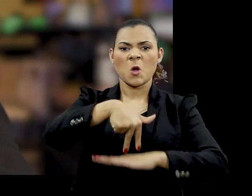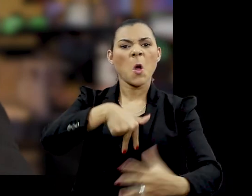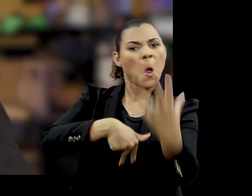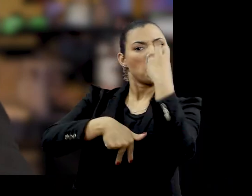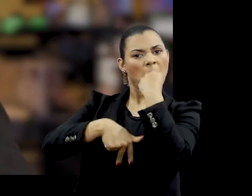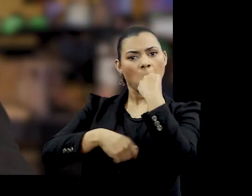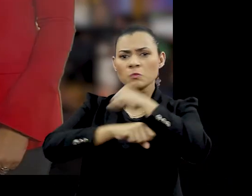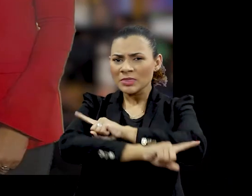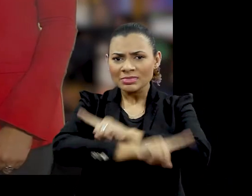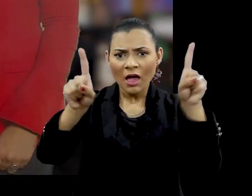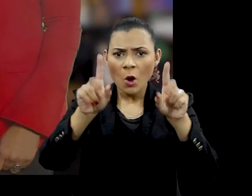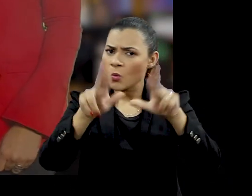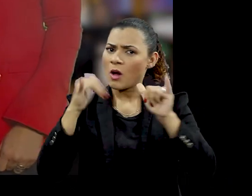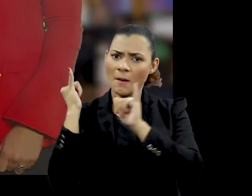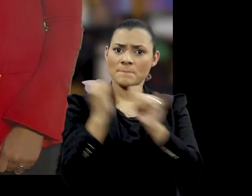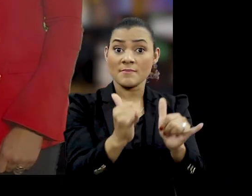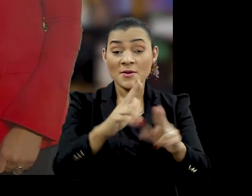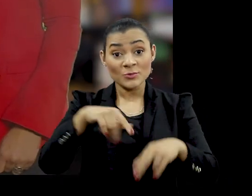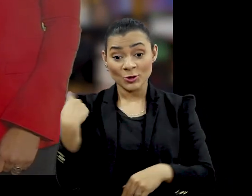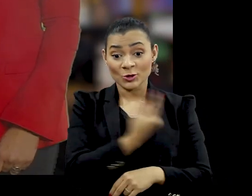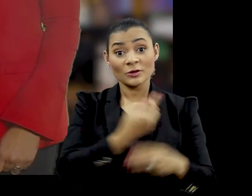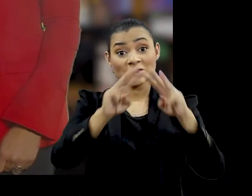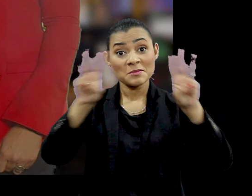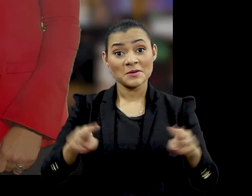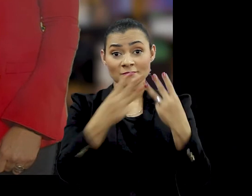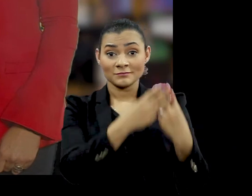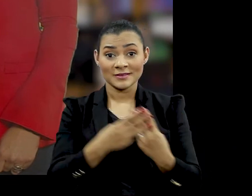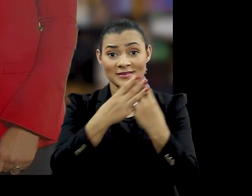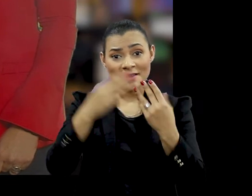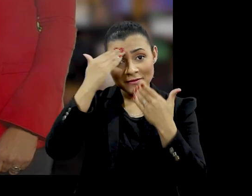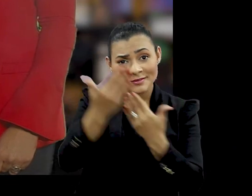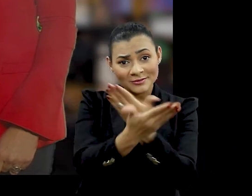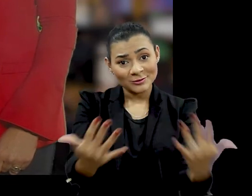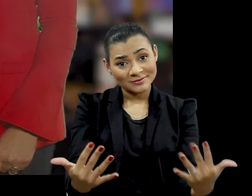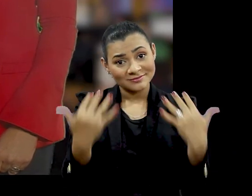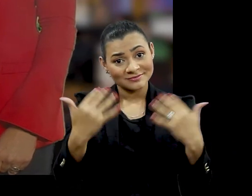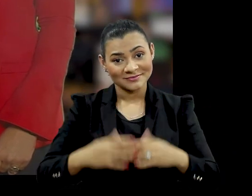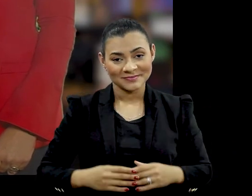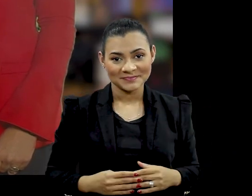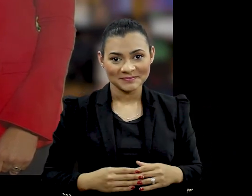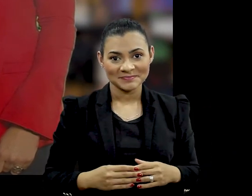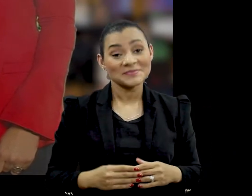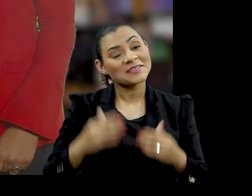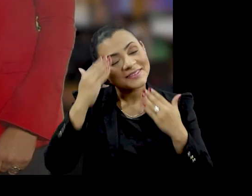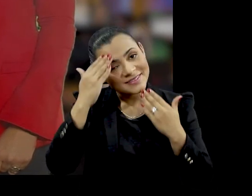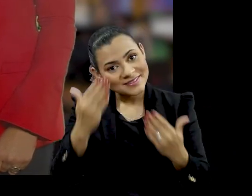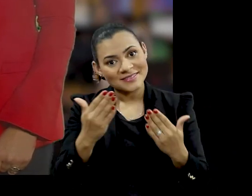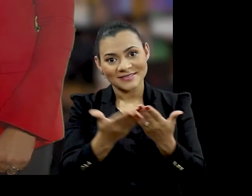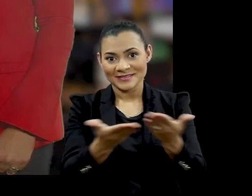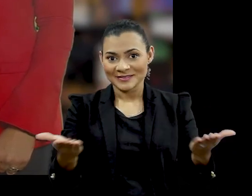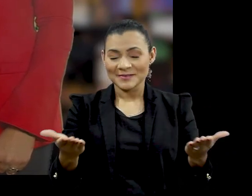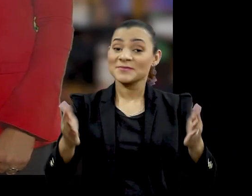seja silenciada Todos nós do Memorial da Resistência Agradecemos a vocês por nos escutarem E com esse